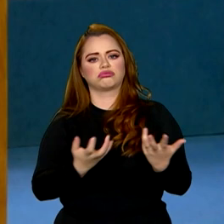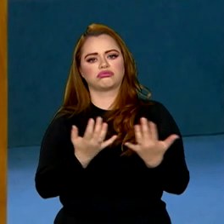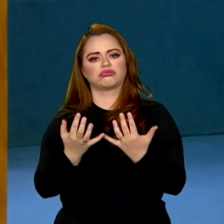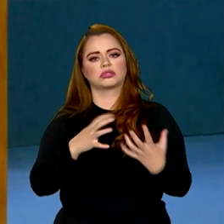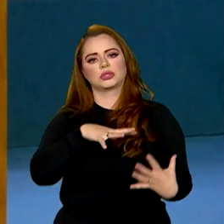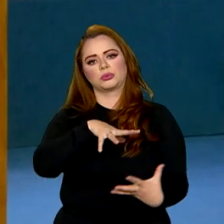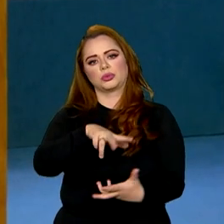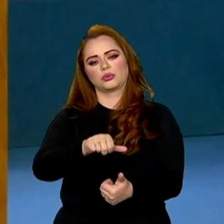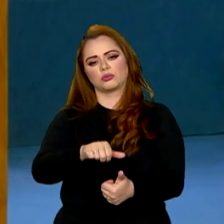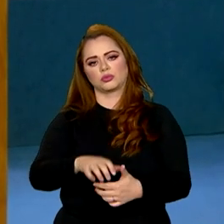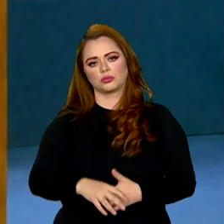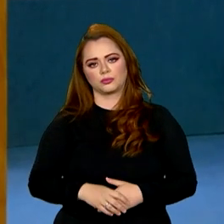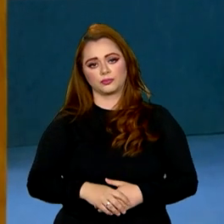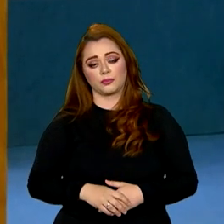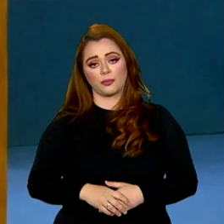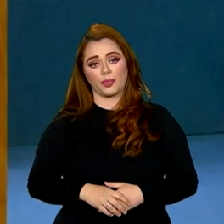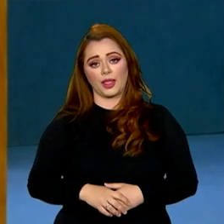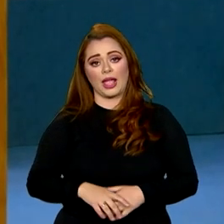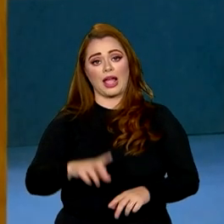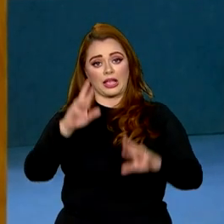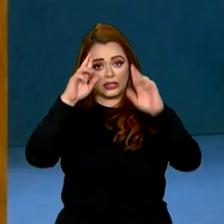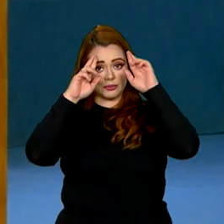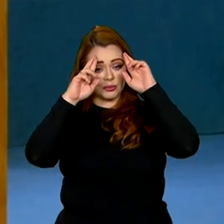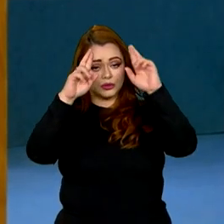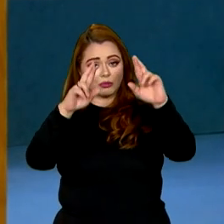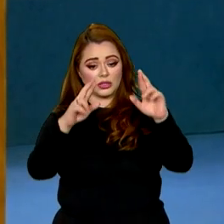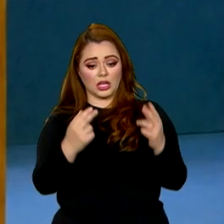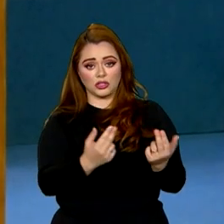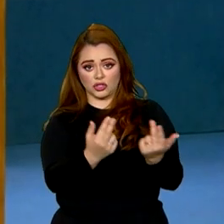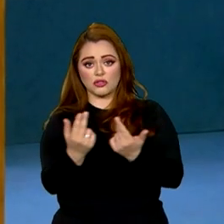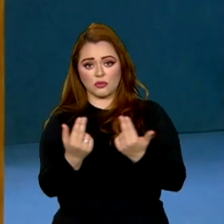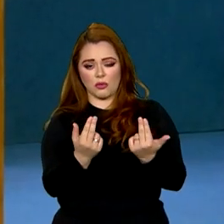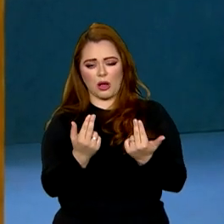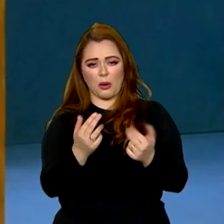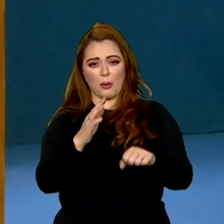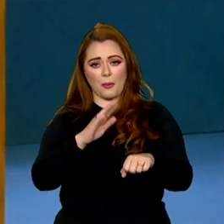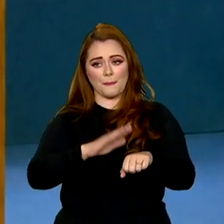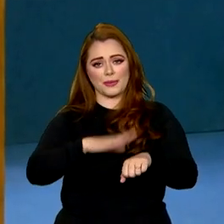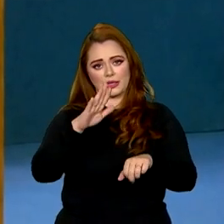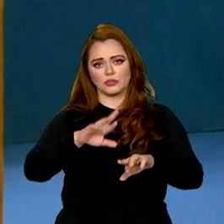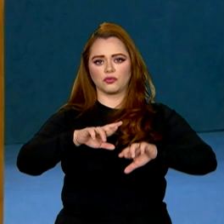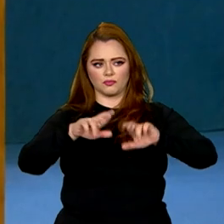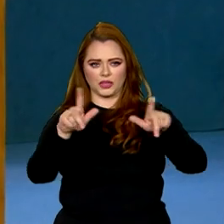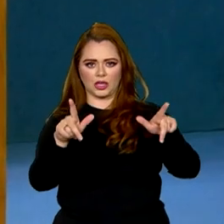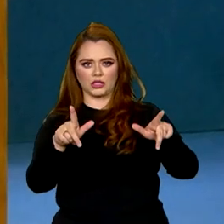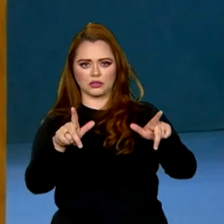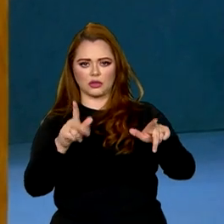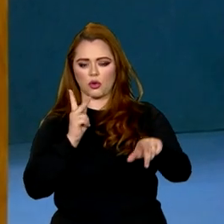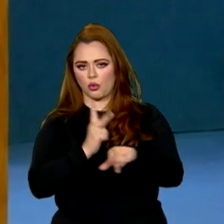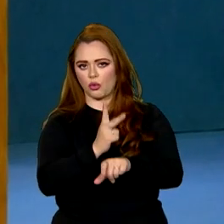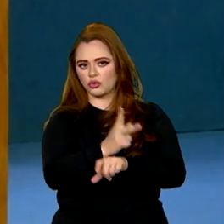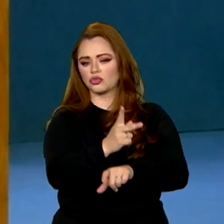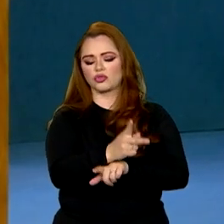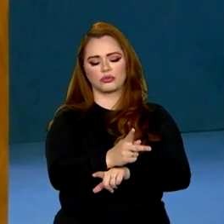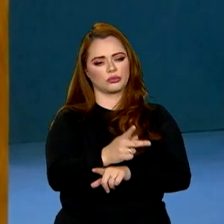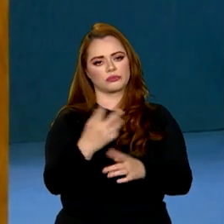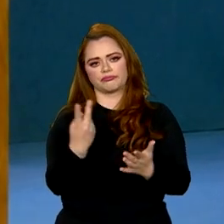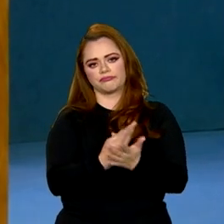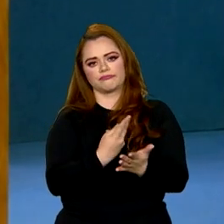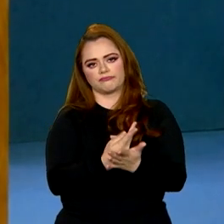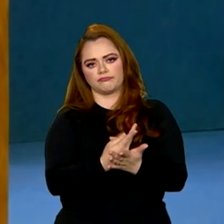O princípio das responsabilidades comuns mais diferenciadas permanece inválido.